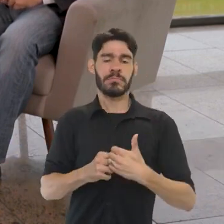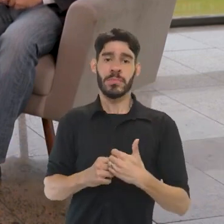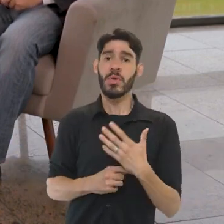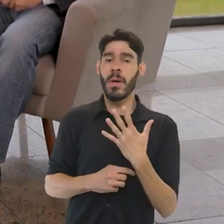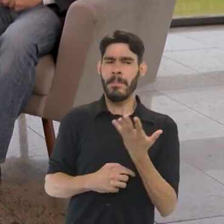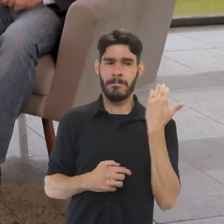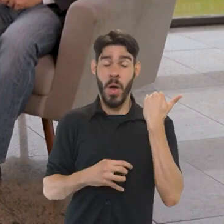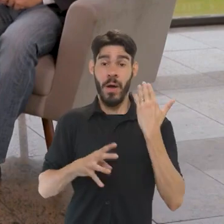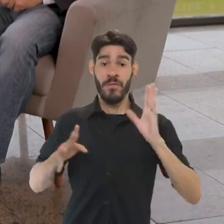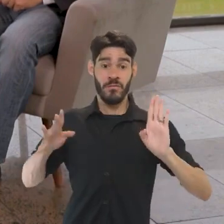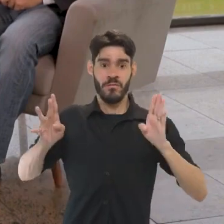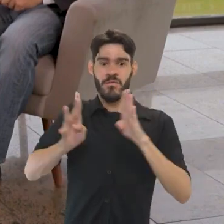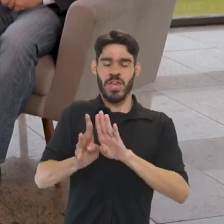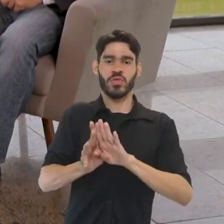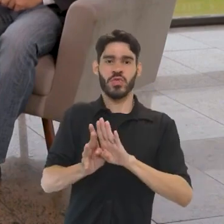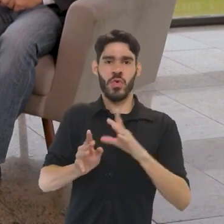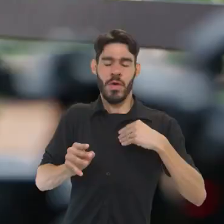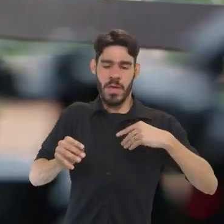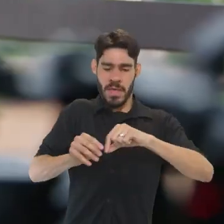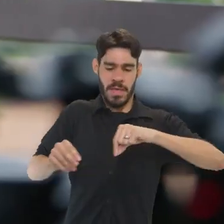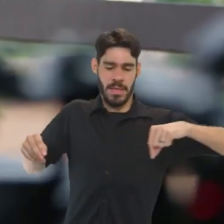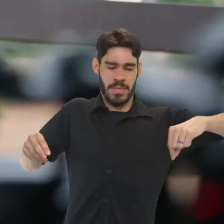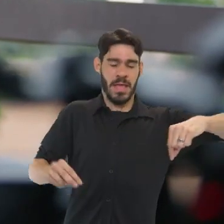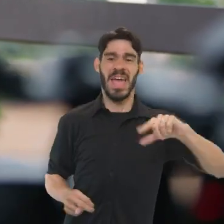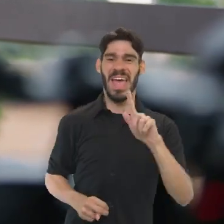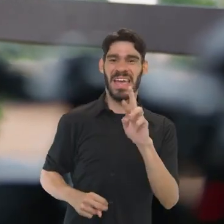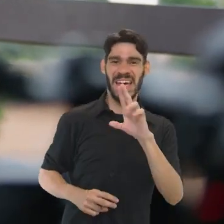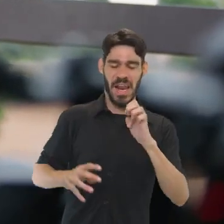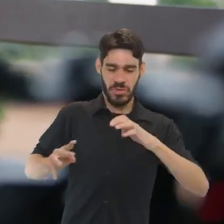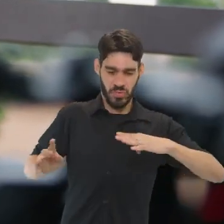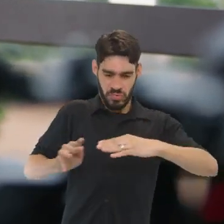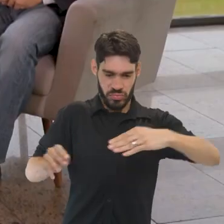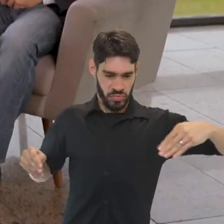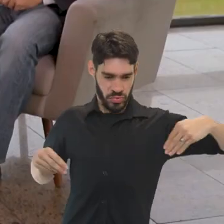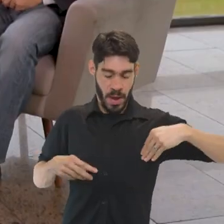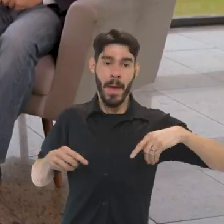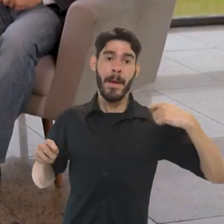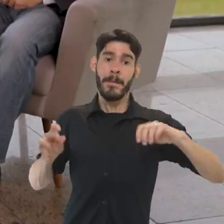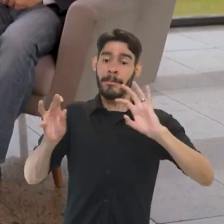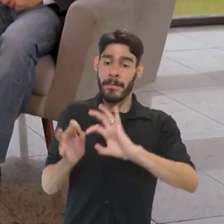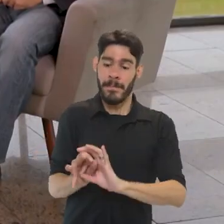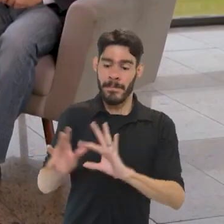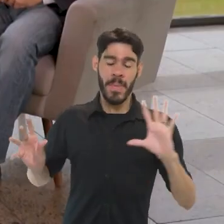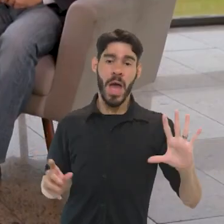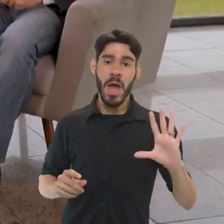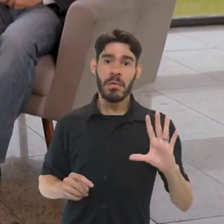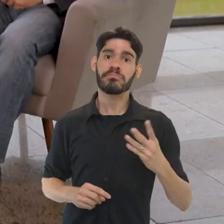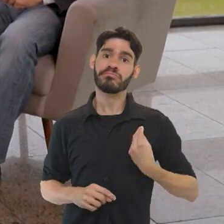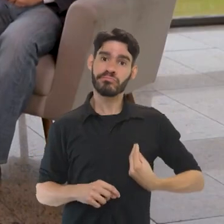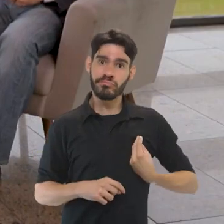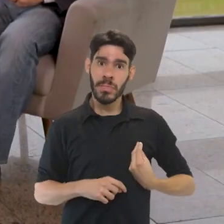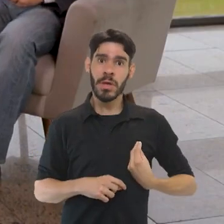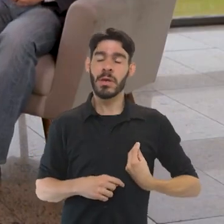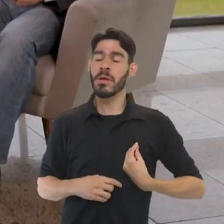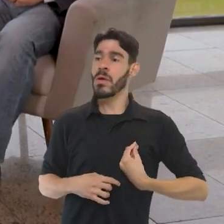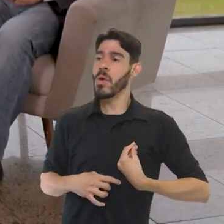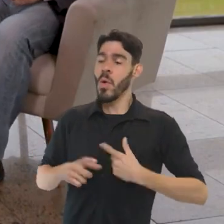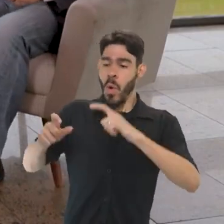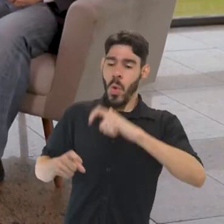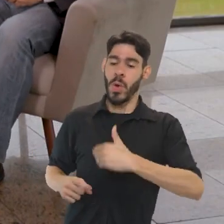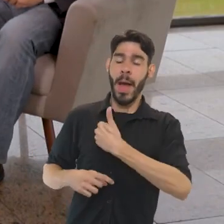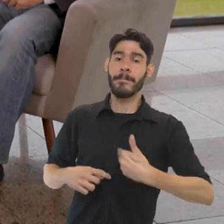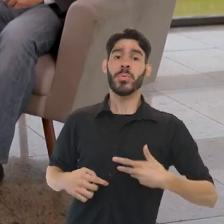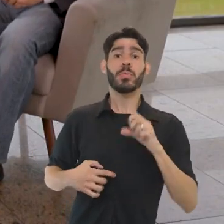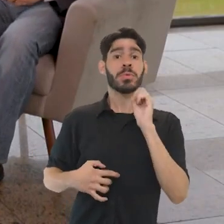Há poucos anos fecharam a praça. A praça está cheia de grade. A gente tem que tirar essas grades de lá. A gente tem que abrir a praça. A presença do povo... espaço público só é